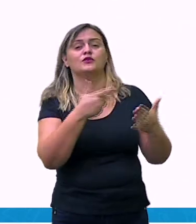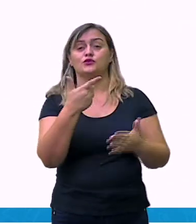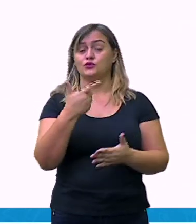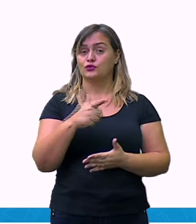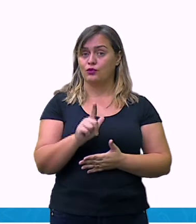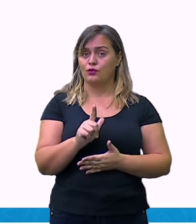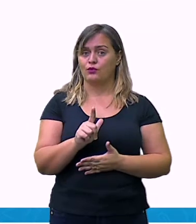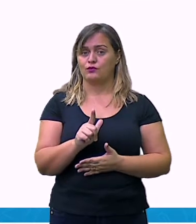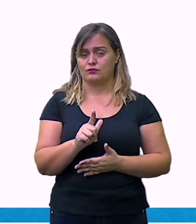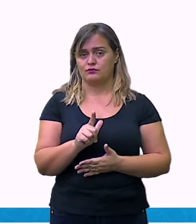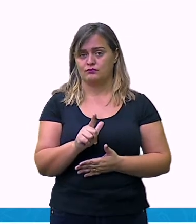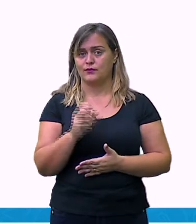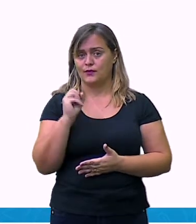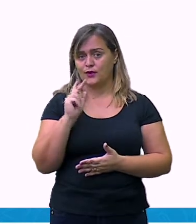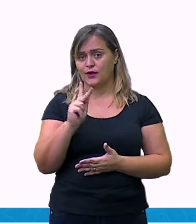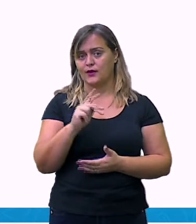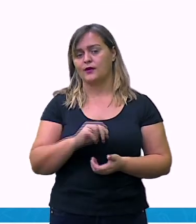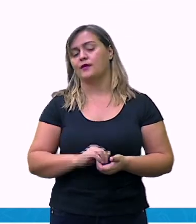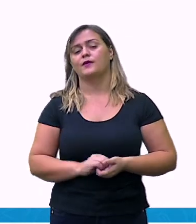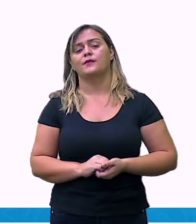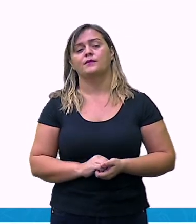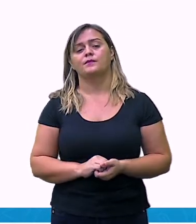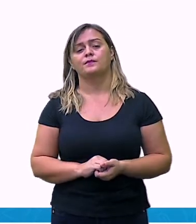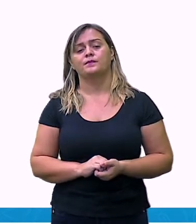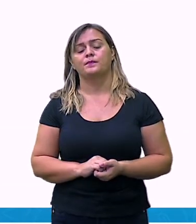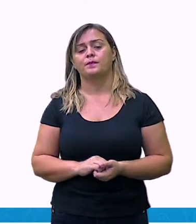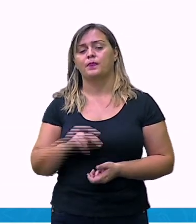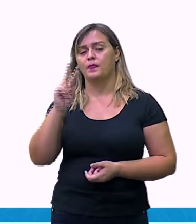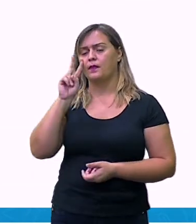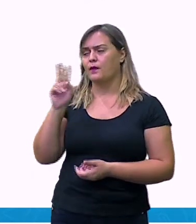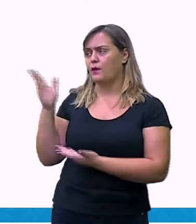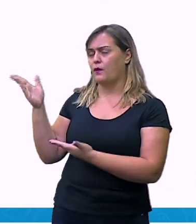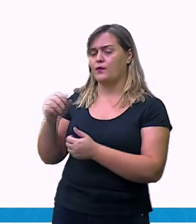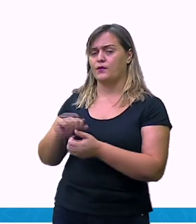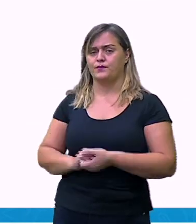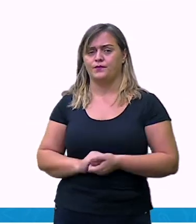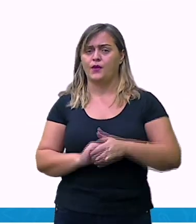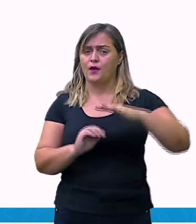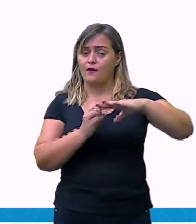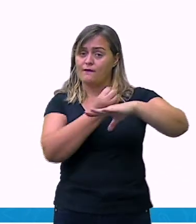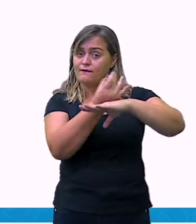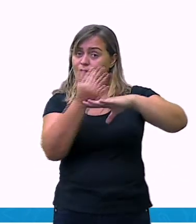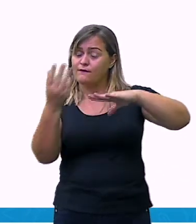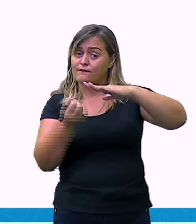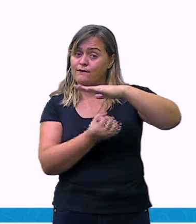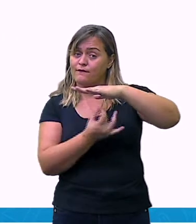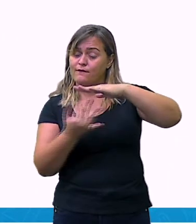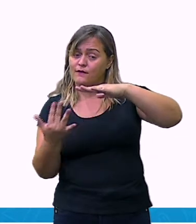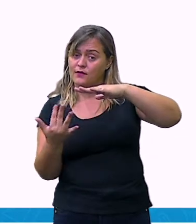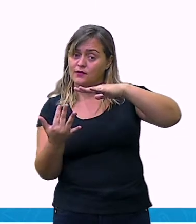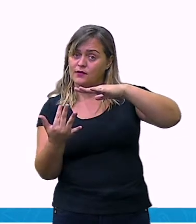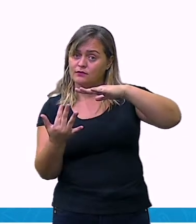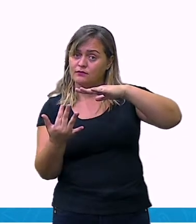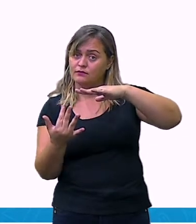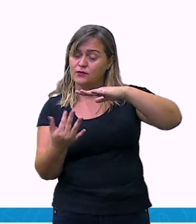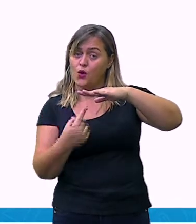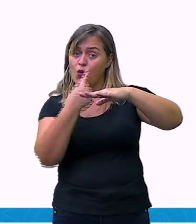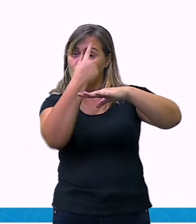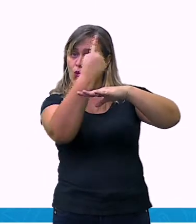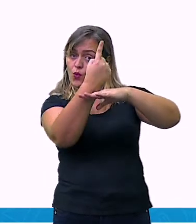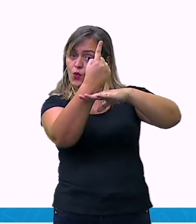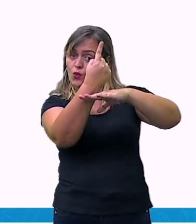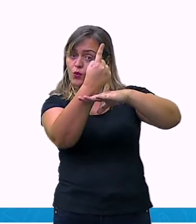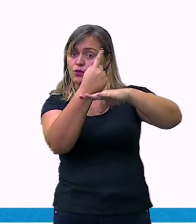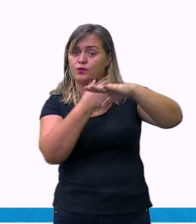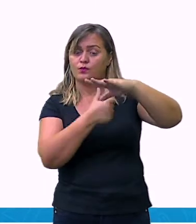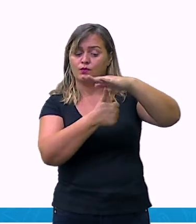E nós podemos ler, então, essa fração. Primeira coisa, nós vamos transformar em fração. 1 por 100. Ou,